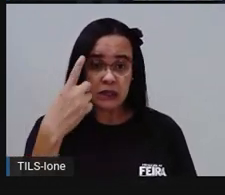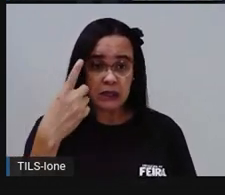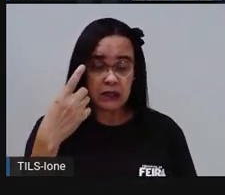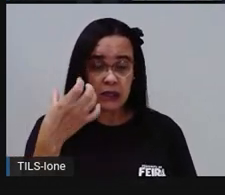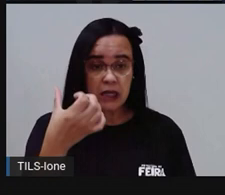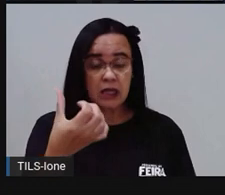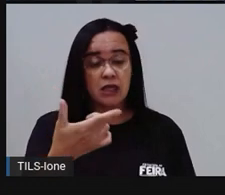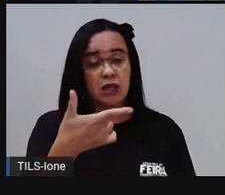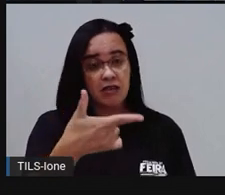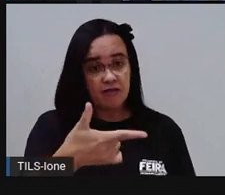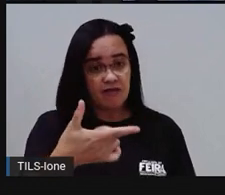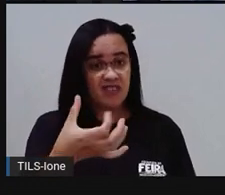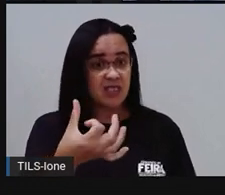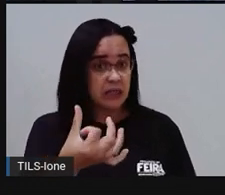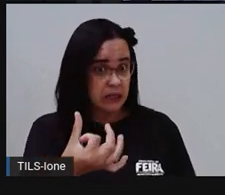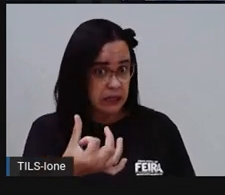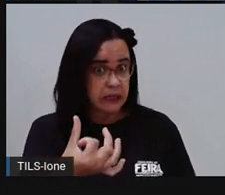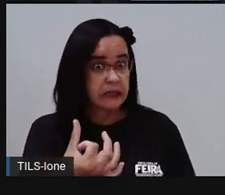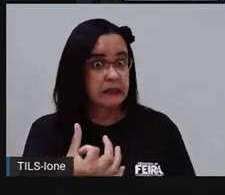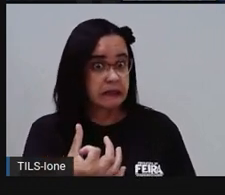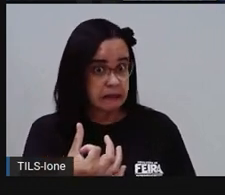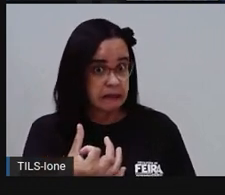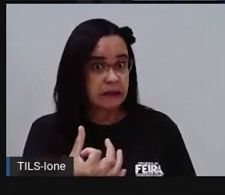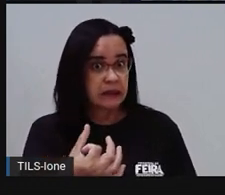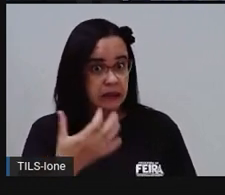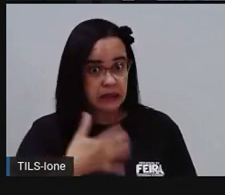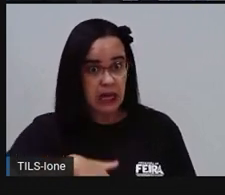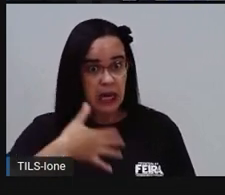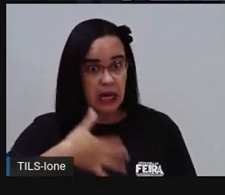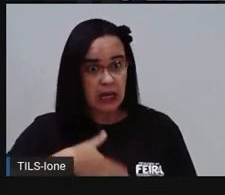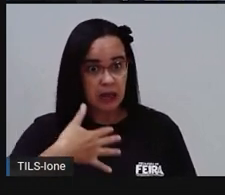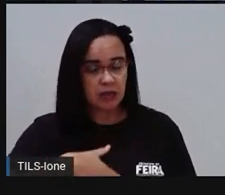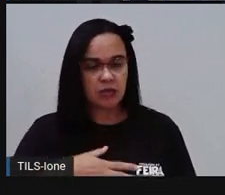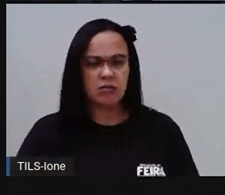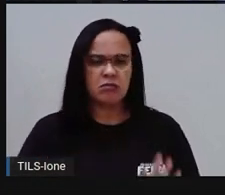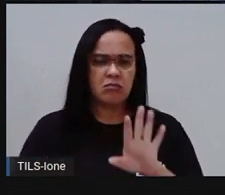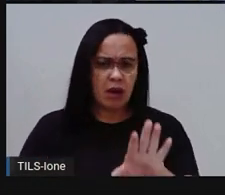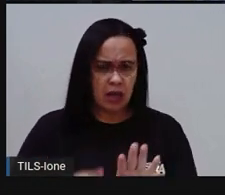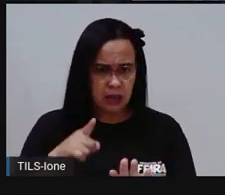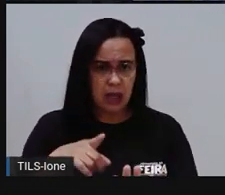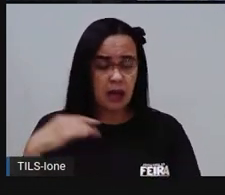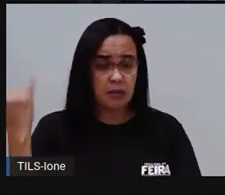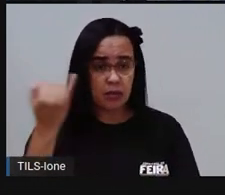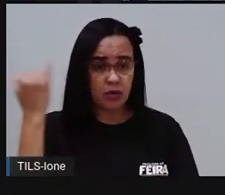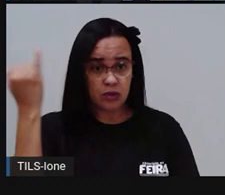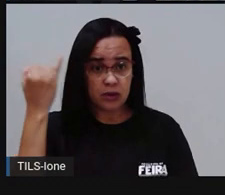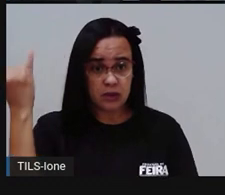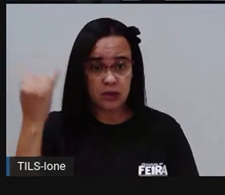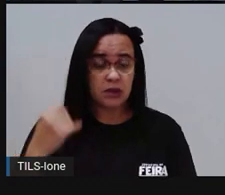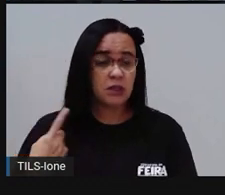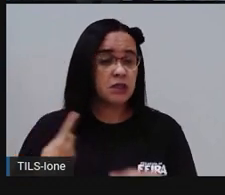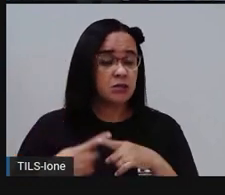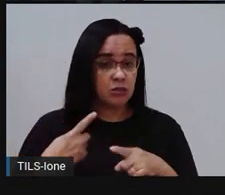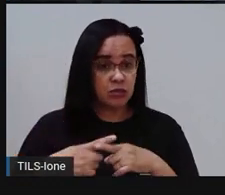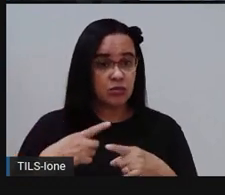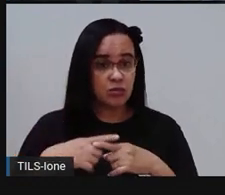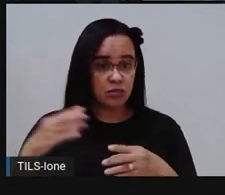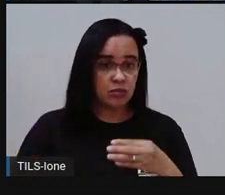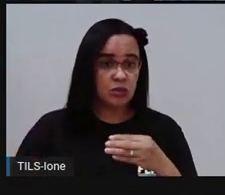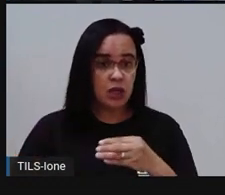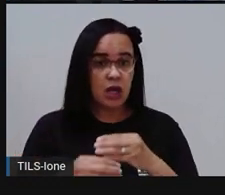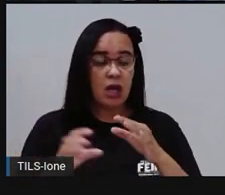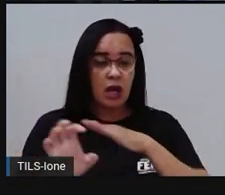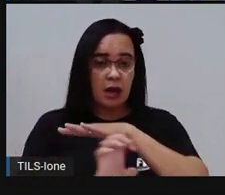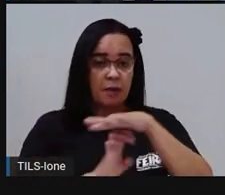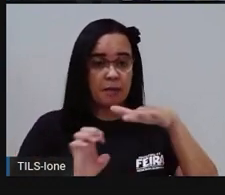existe, né? Para cobrir os gastos de uma empresa também, que é a mesma que nos